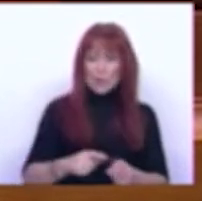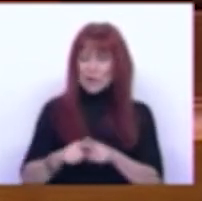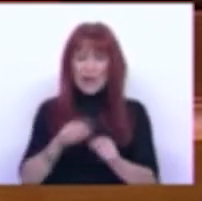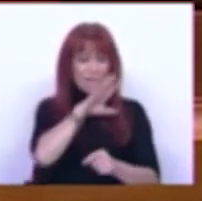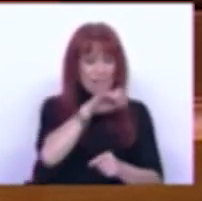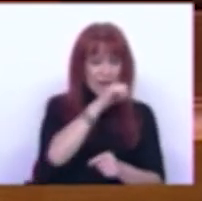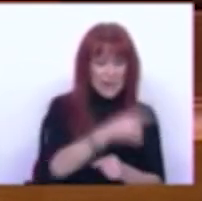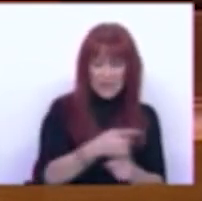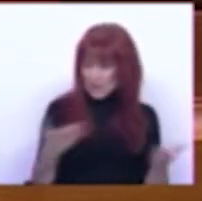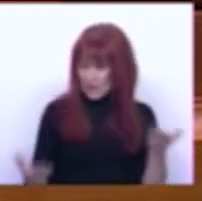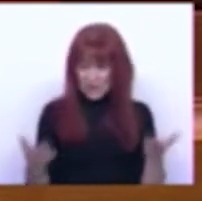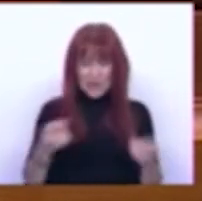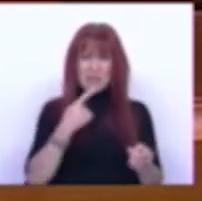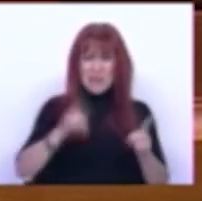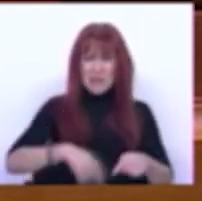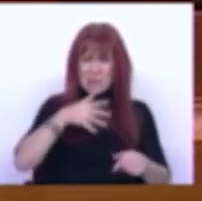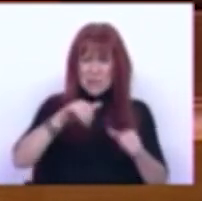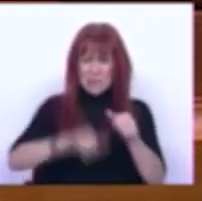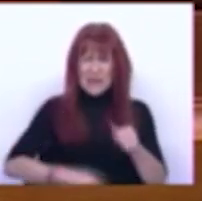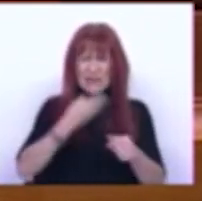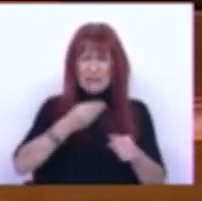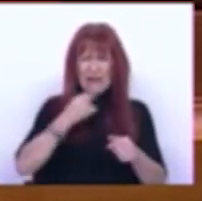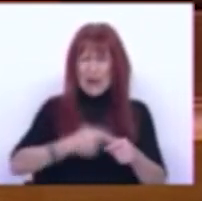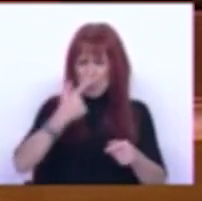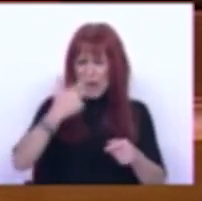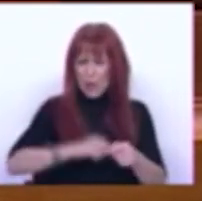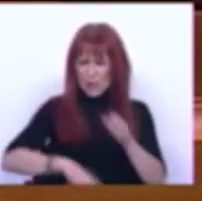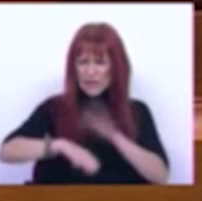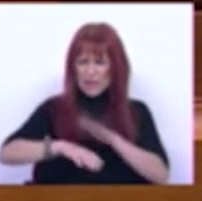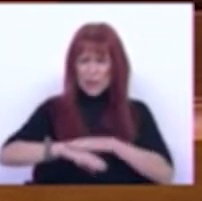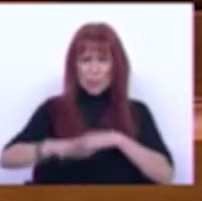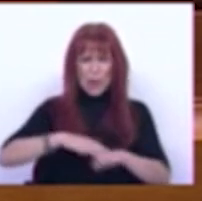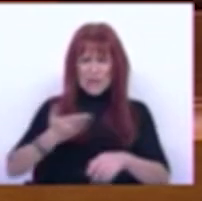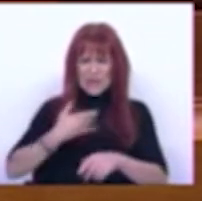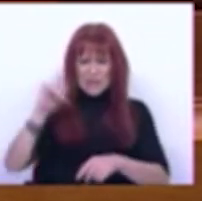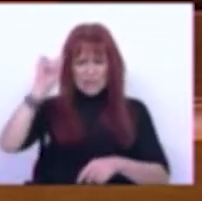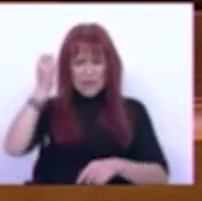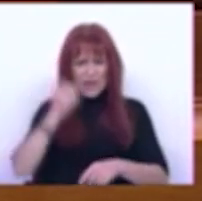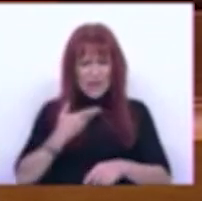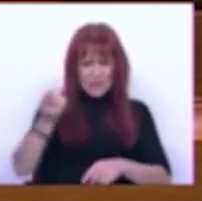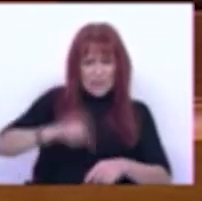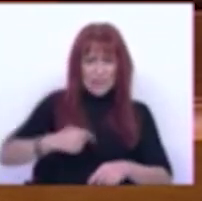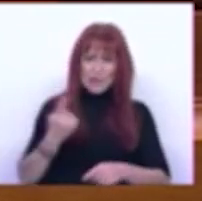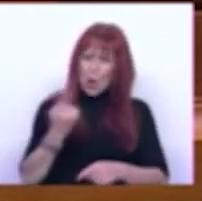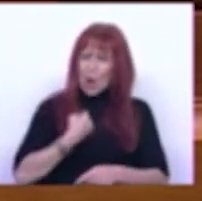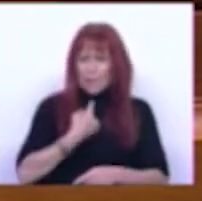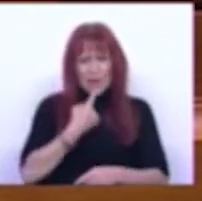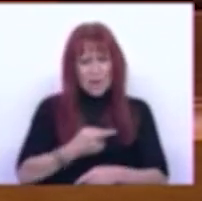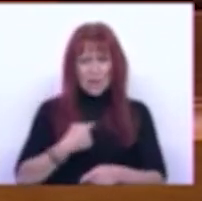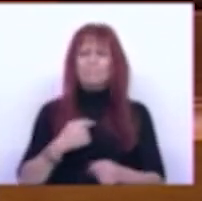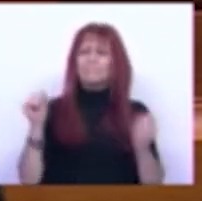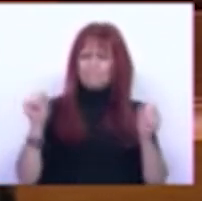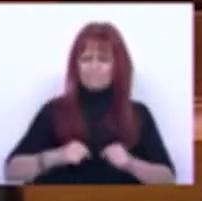uma família e repetir o discurso velho e errado da direita sobre a dívida e o déficit sou obrigada a